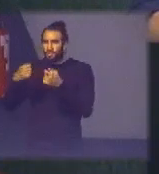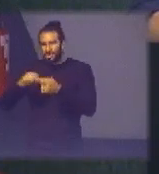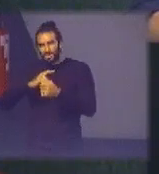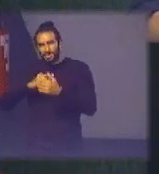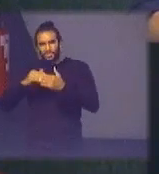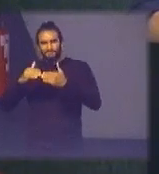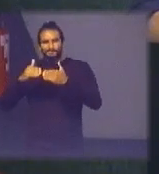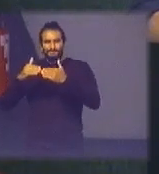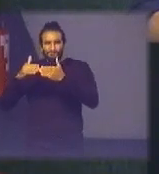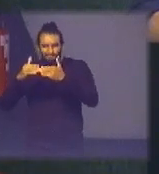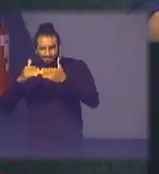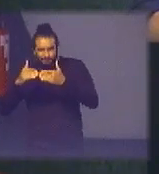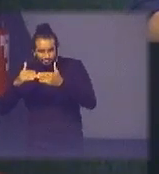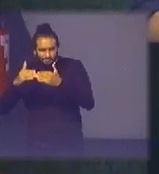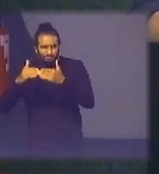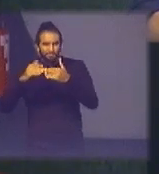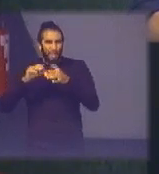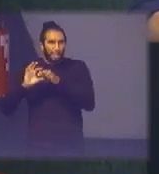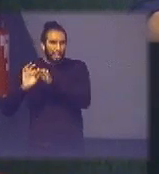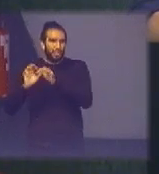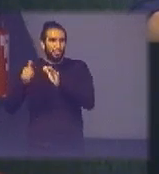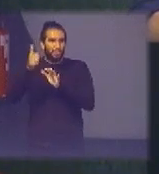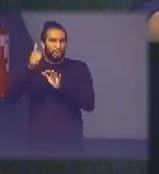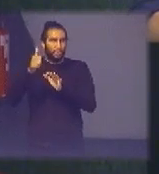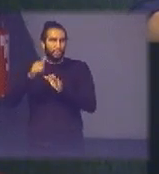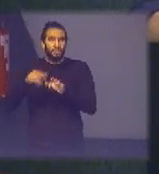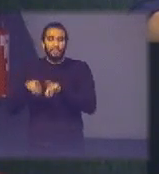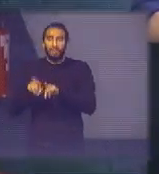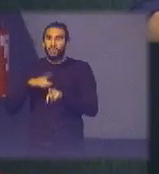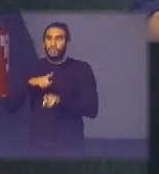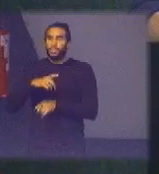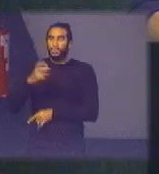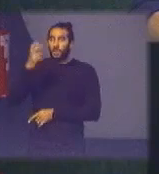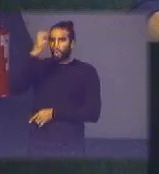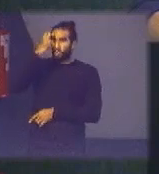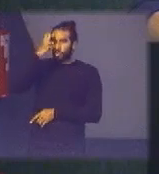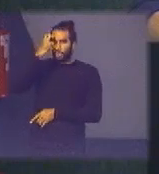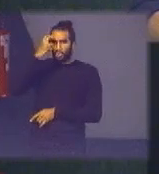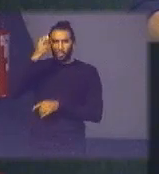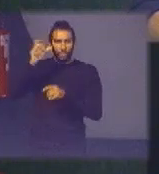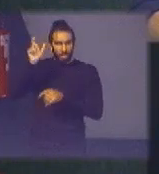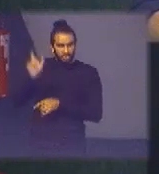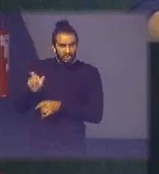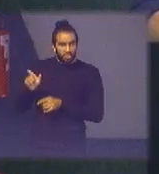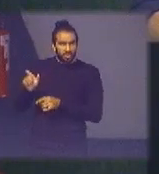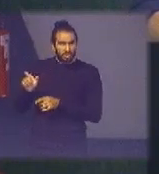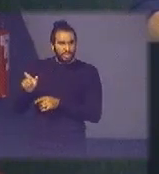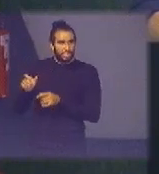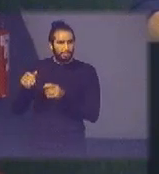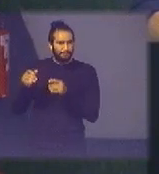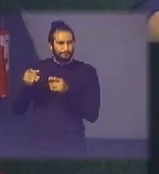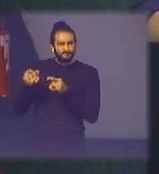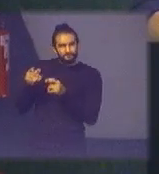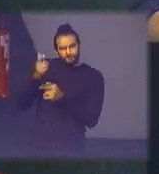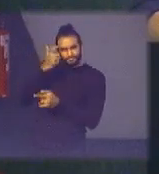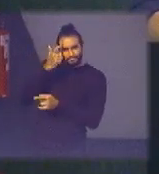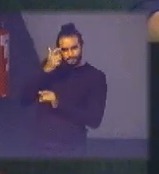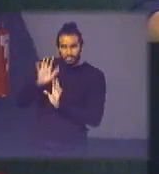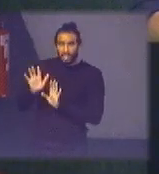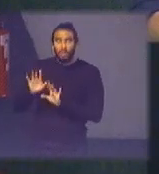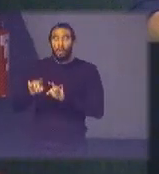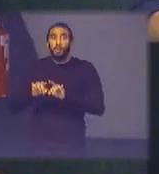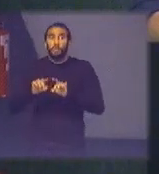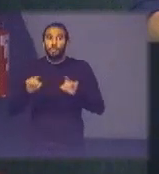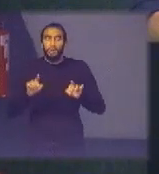convergência com relação aos outros pilares e tem uma pauta cultural que ninguém está tocando muito de certa forma e eu digo o seguinte cabe a